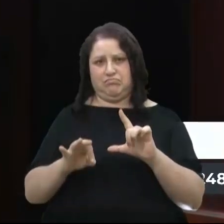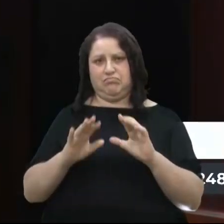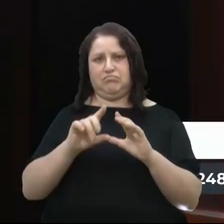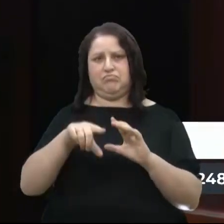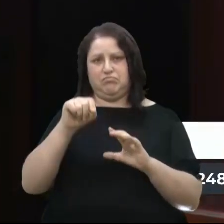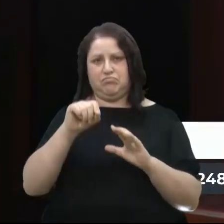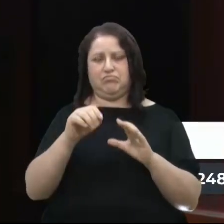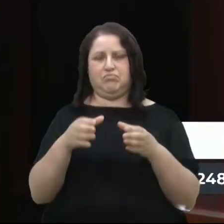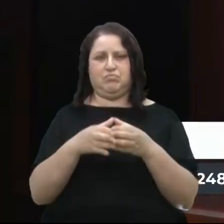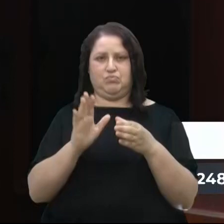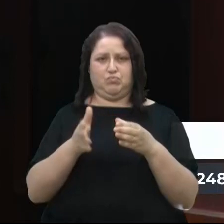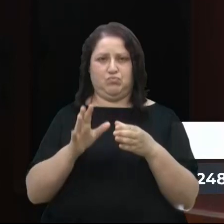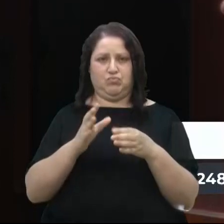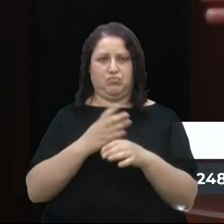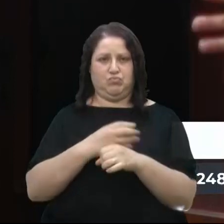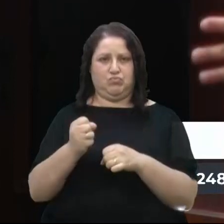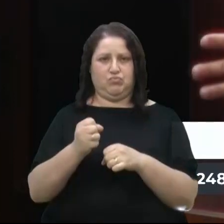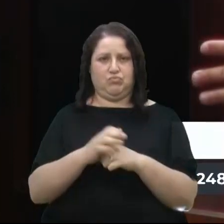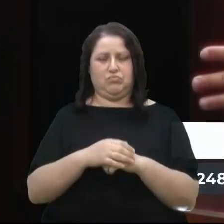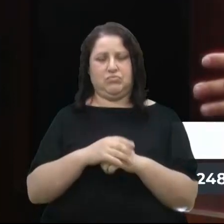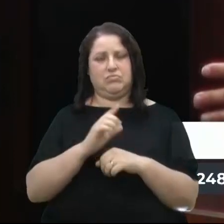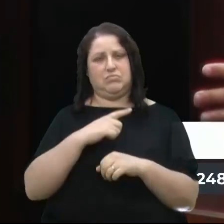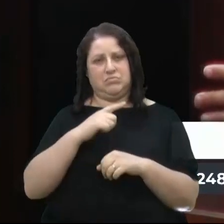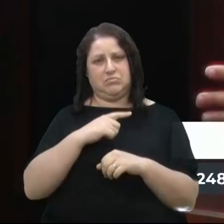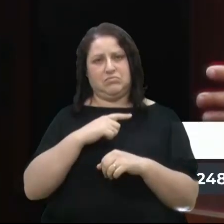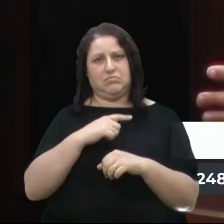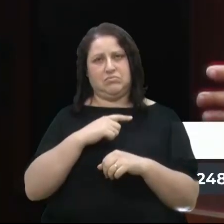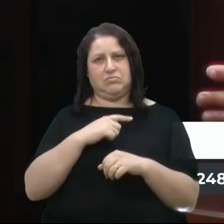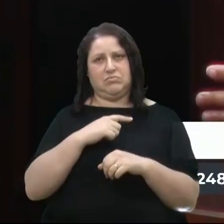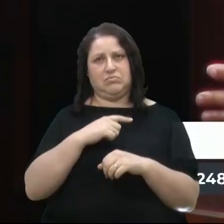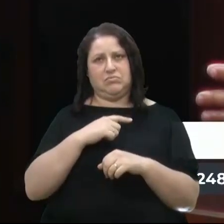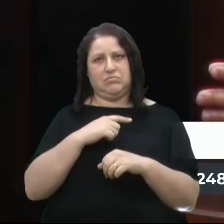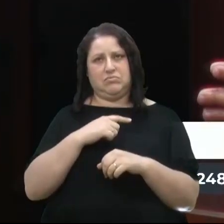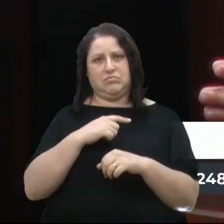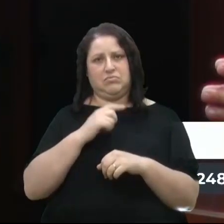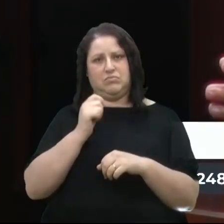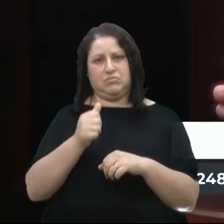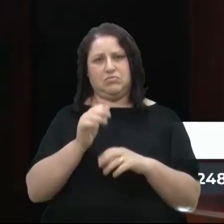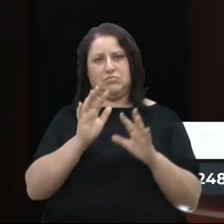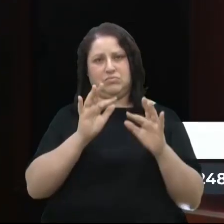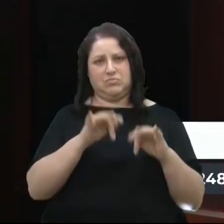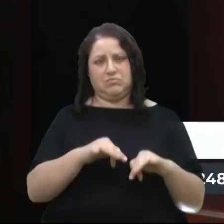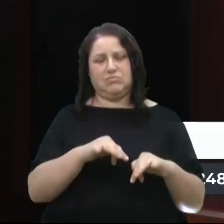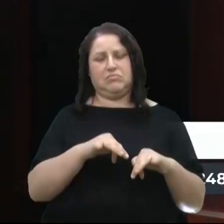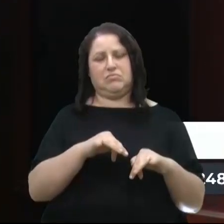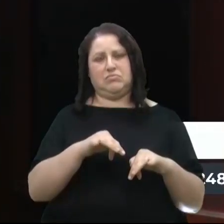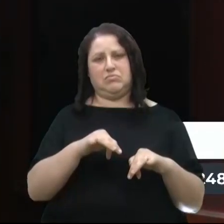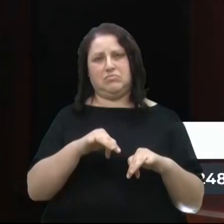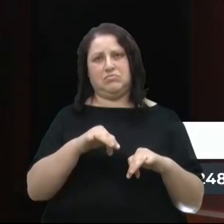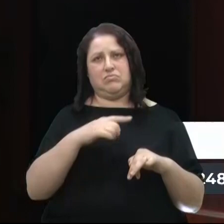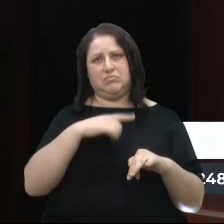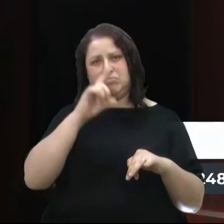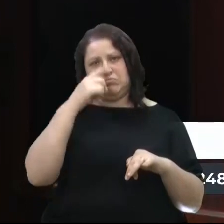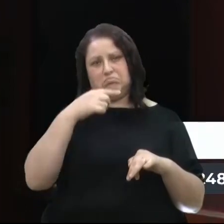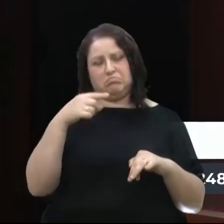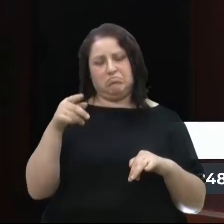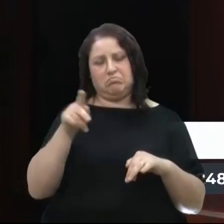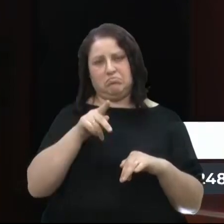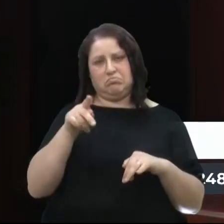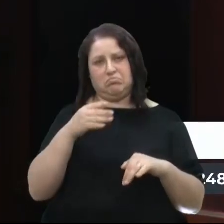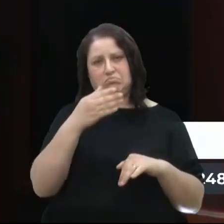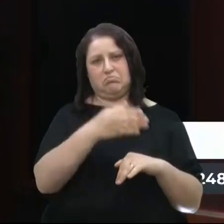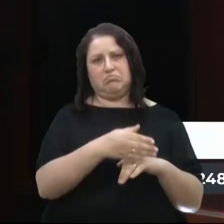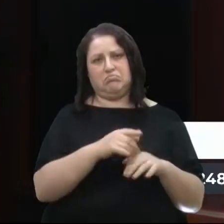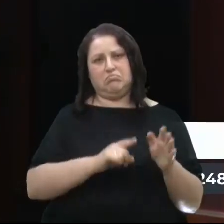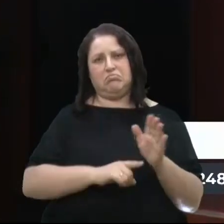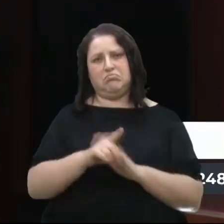de uma alteração de designação que está quase na fase de conclusão. O primeiro questionamento é, por que isso não